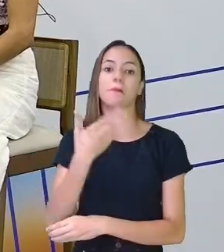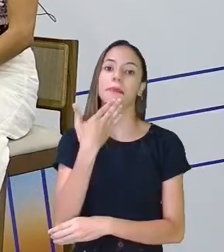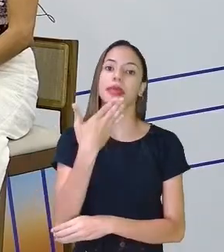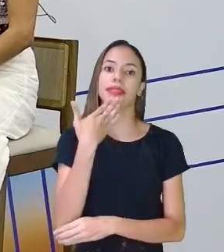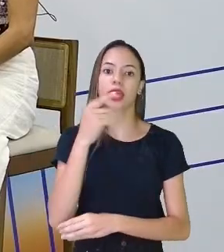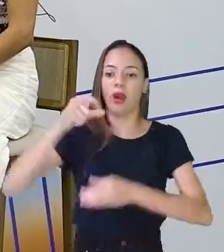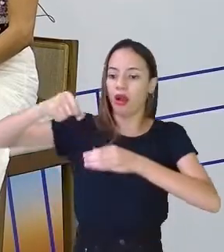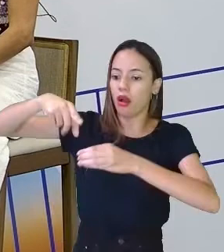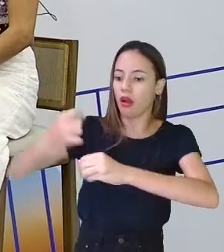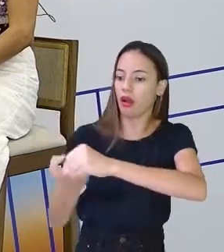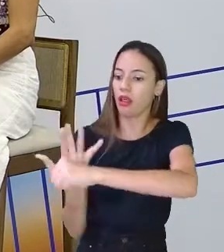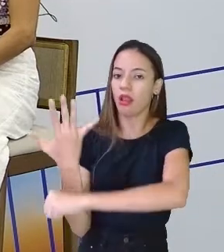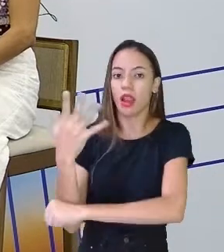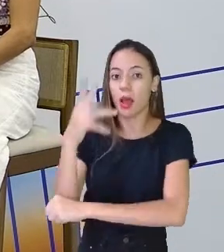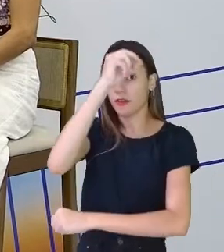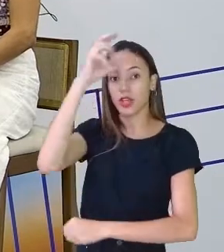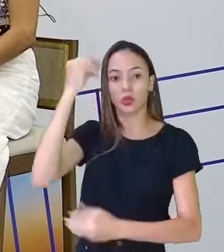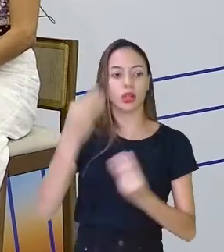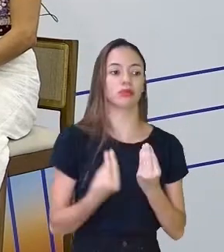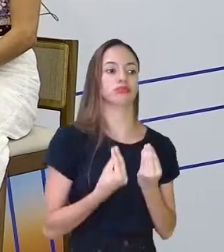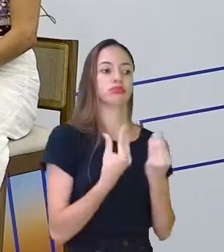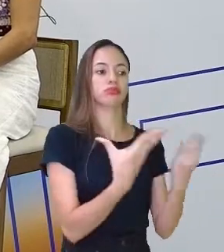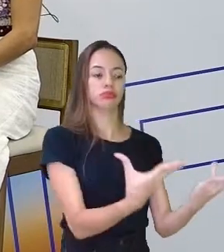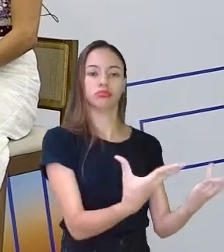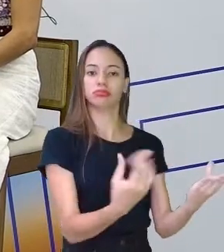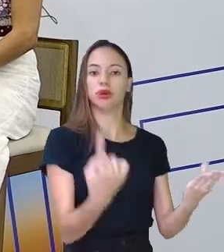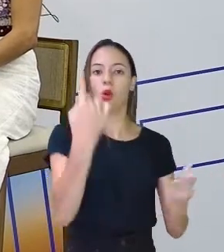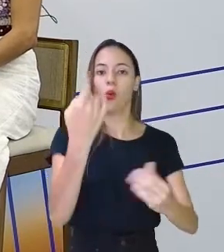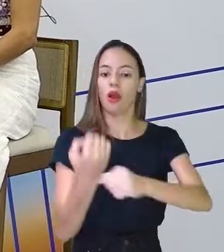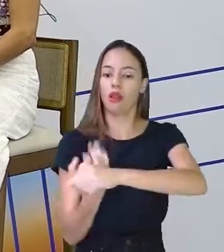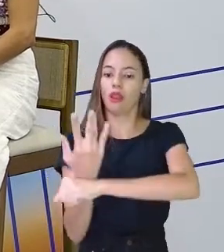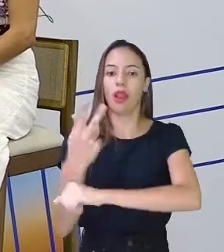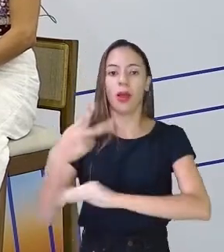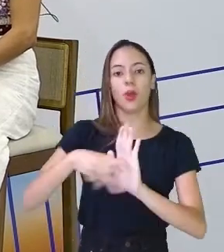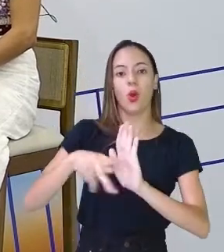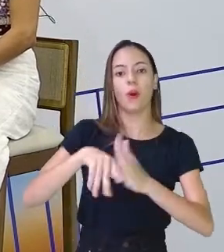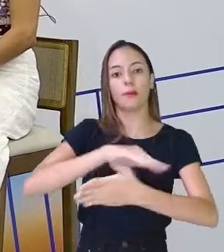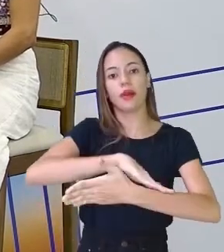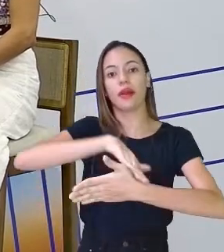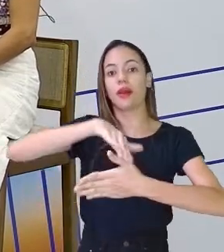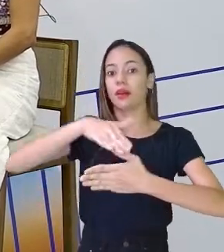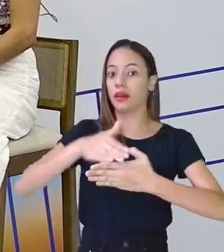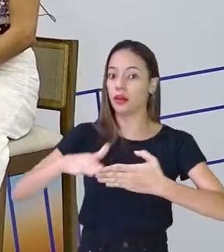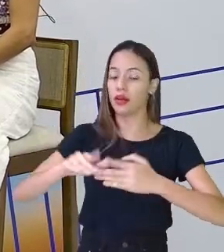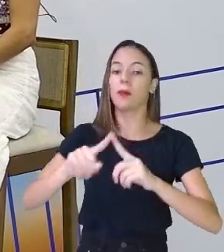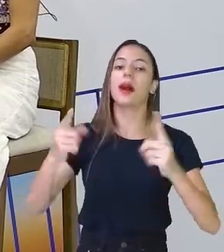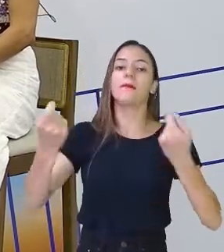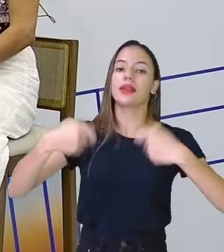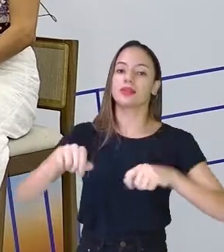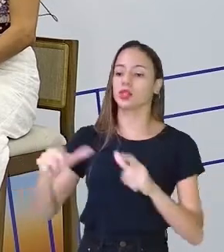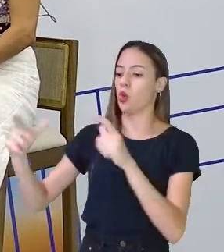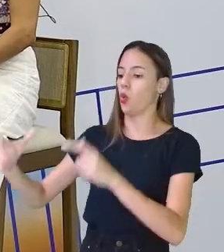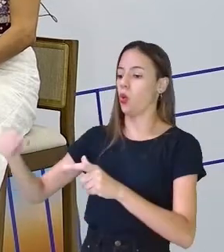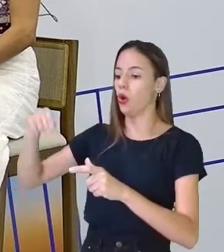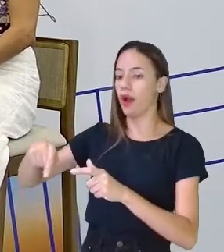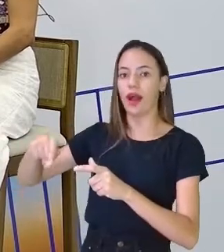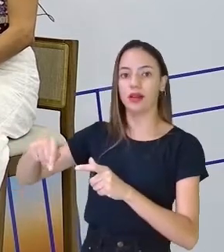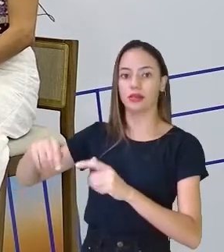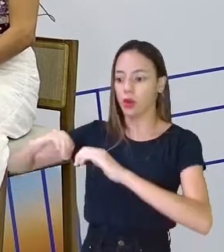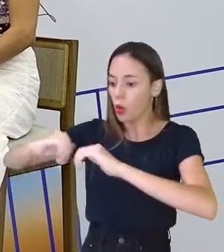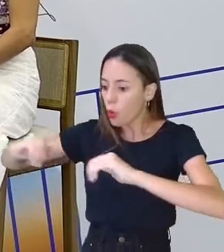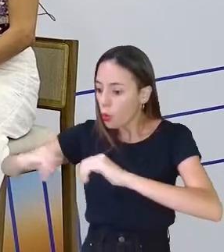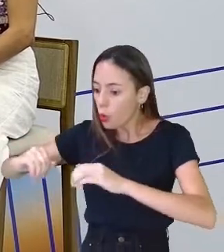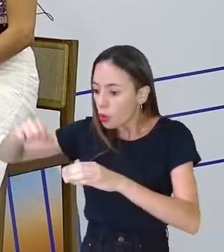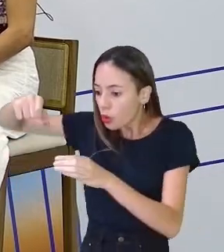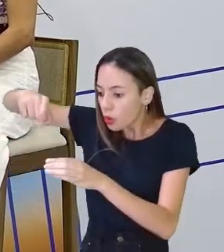Prefeitura doa gratuitamente uma mudinha da Mata Atlântica, desde que tenha um local para plantar no solo, no